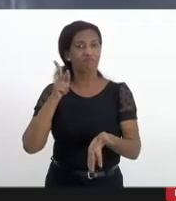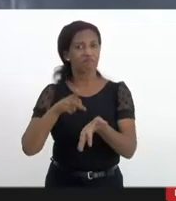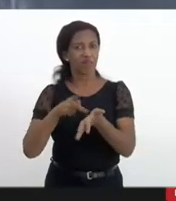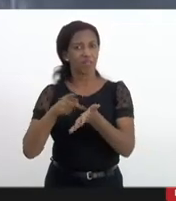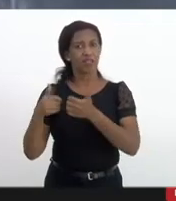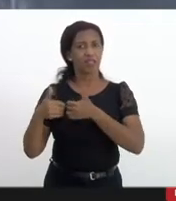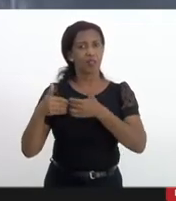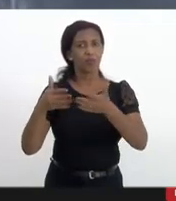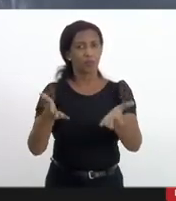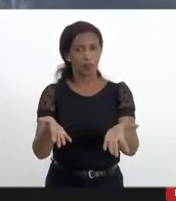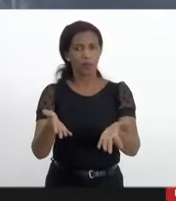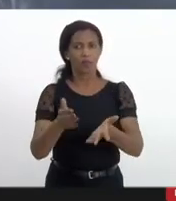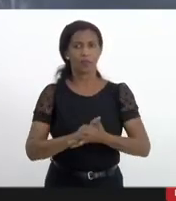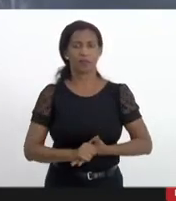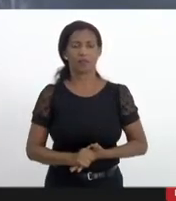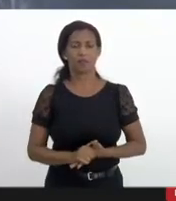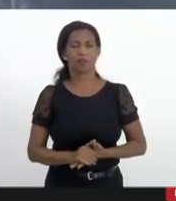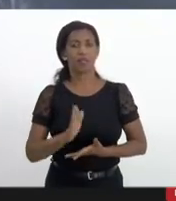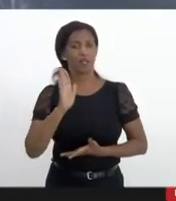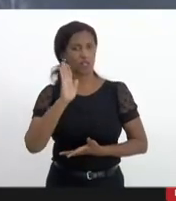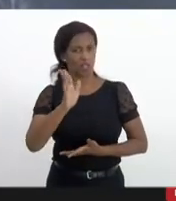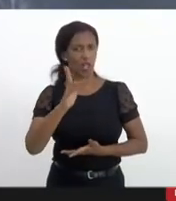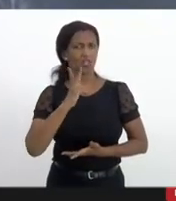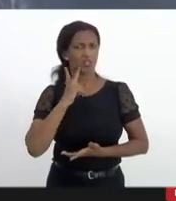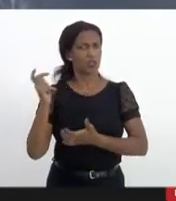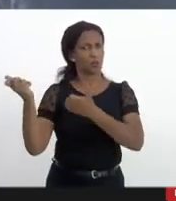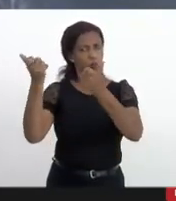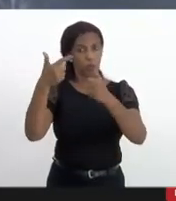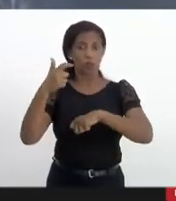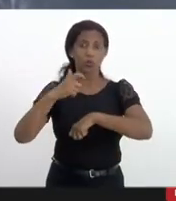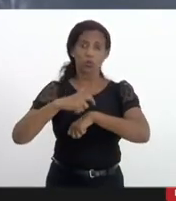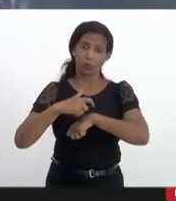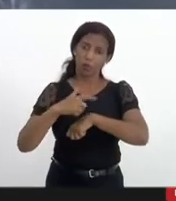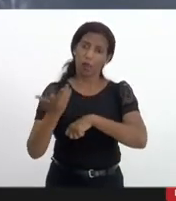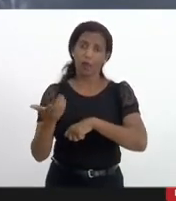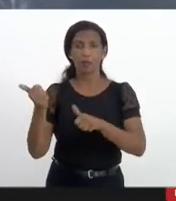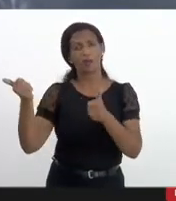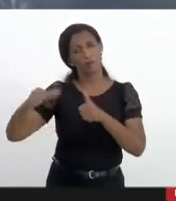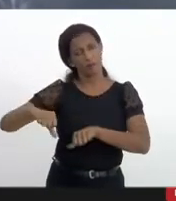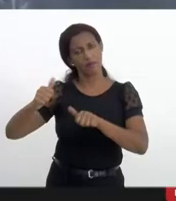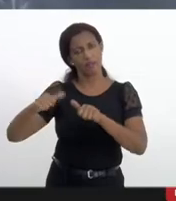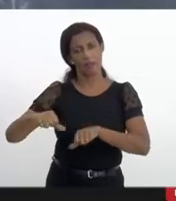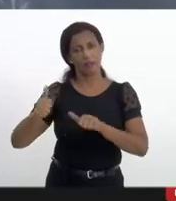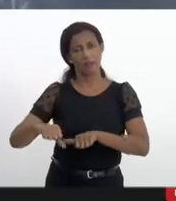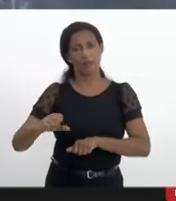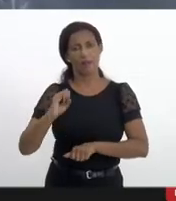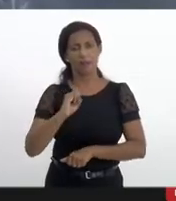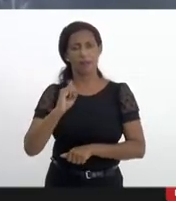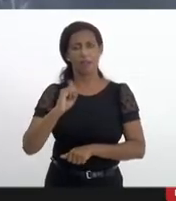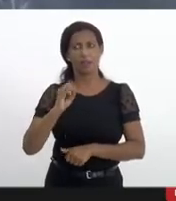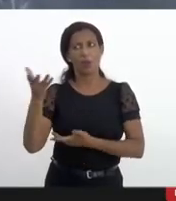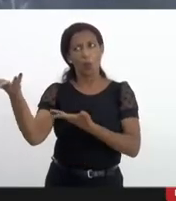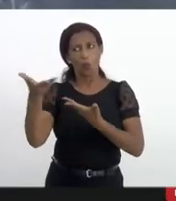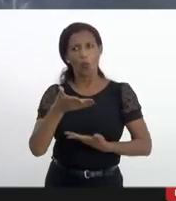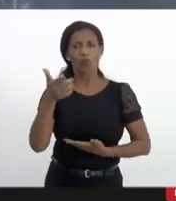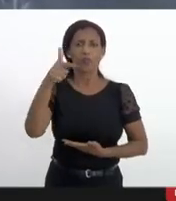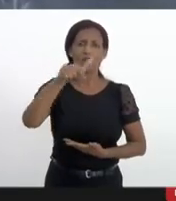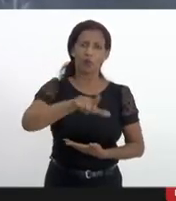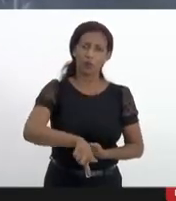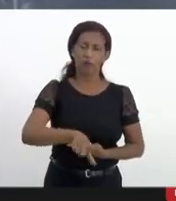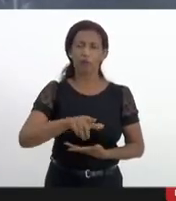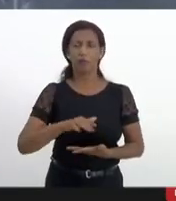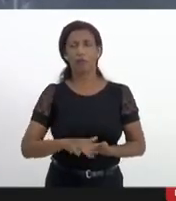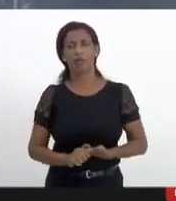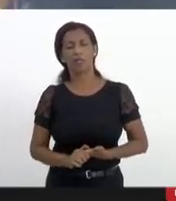desde o início havia alertado sobre a questão do horário mas vamos avaliar se chama novamente o secretário